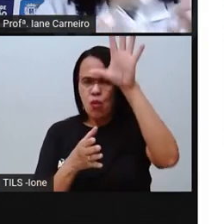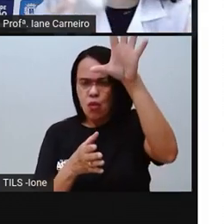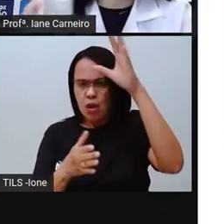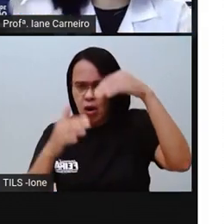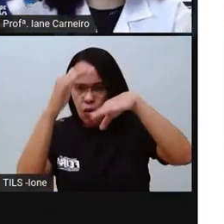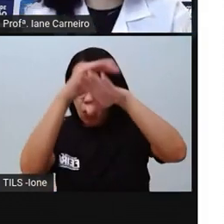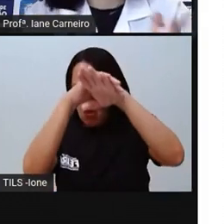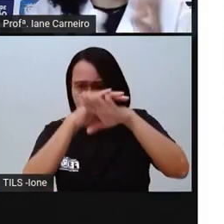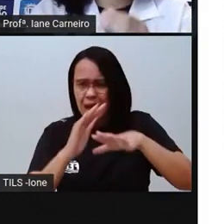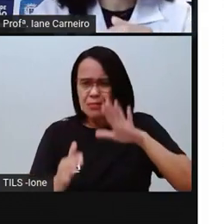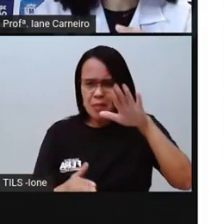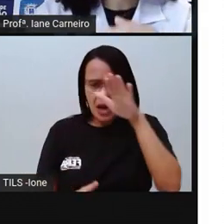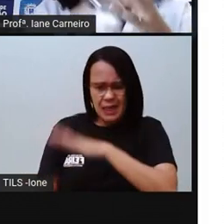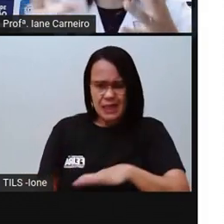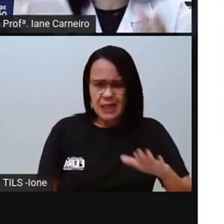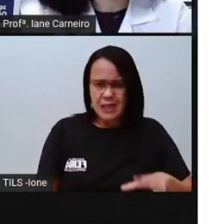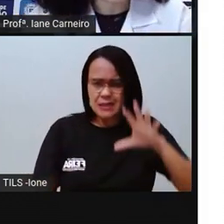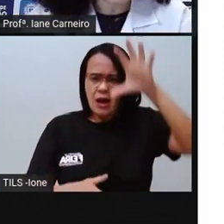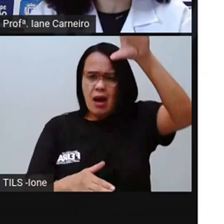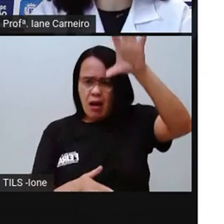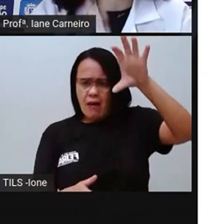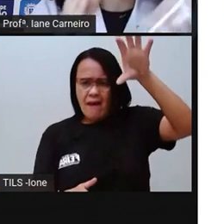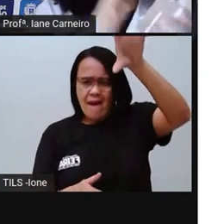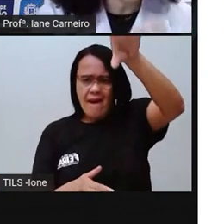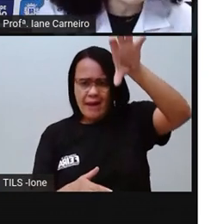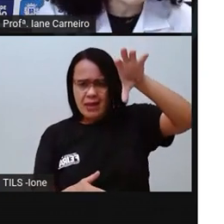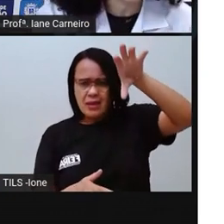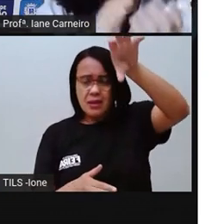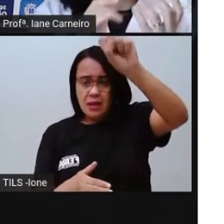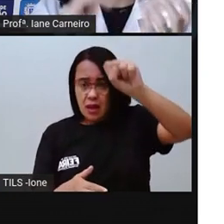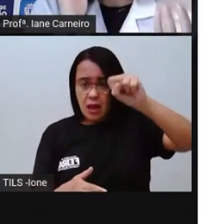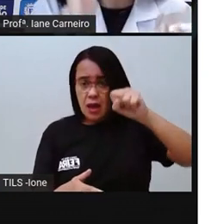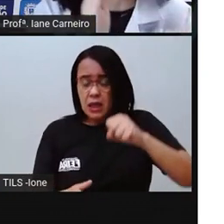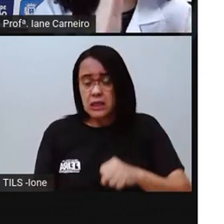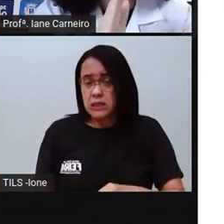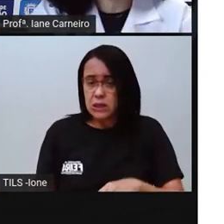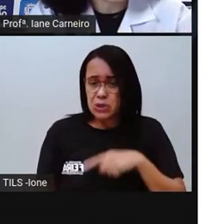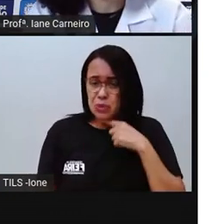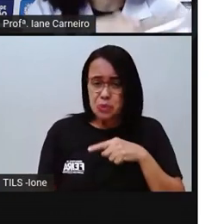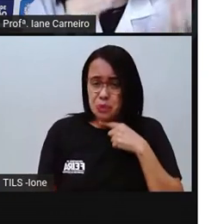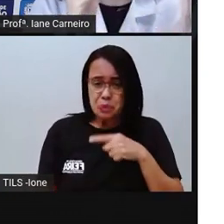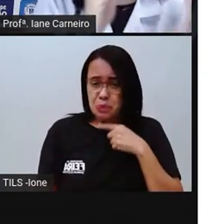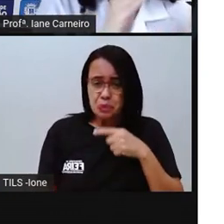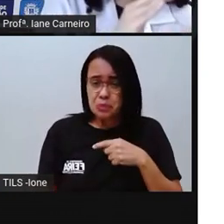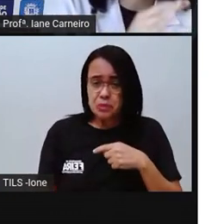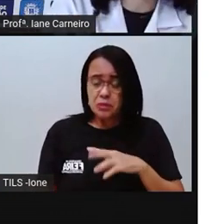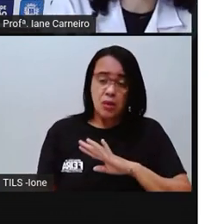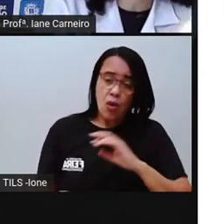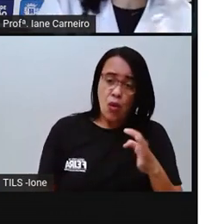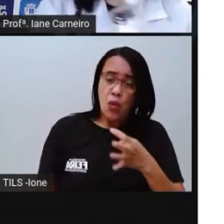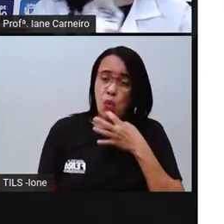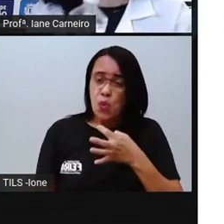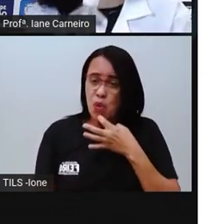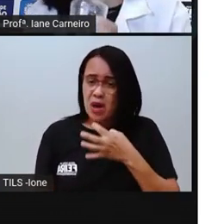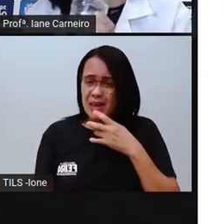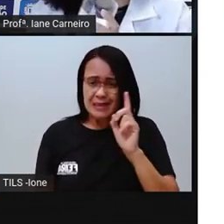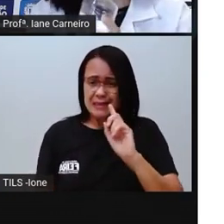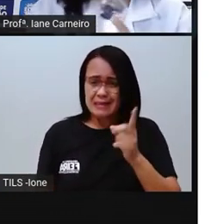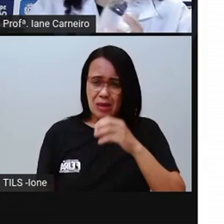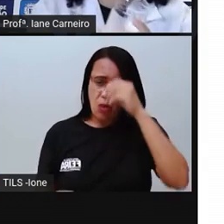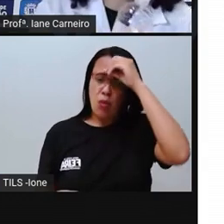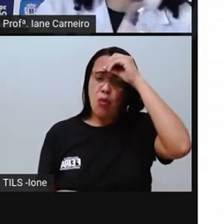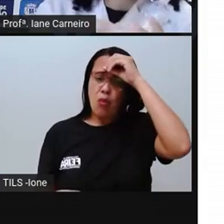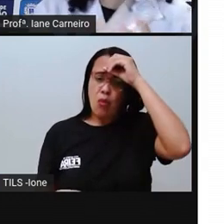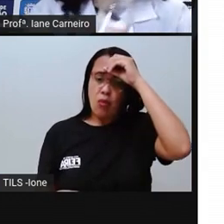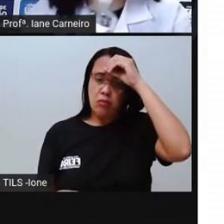pode abrir e cheirar, certo? Você tem que perguntar a um adulto o que é isso. Eu posso mexer? Eu posso usar? E aí o adulto vai te